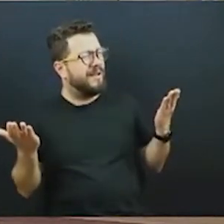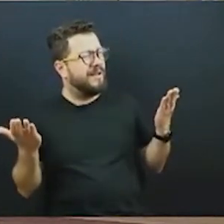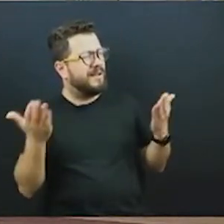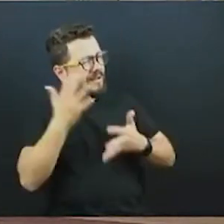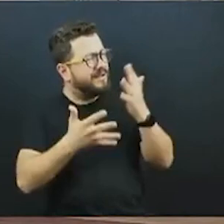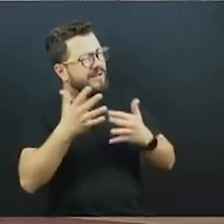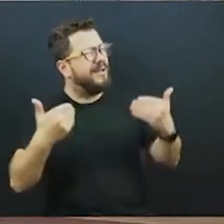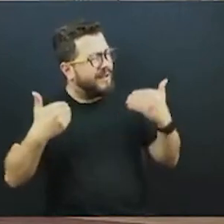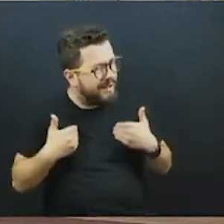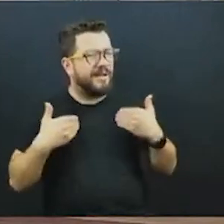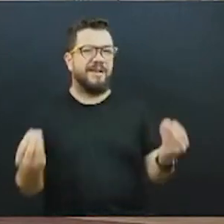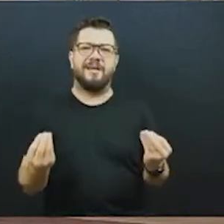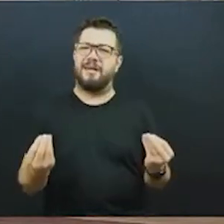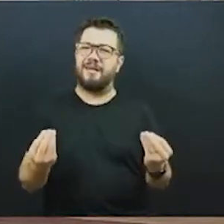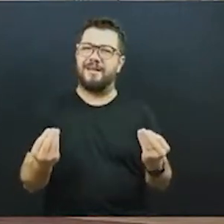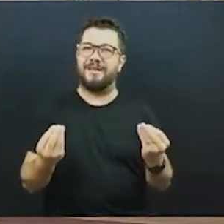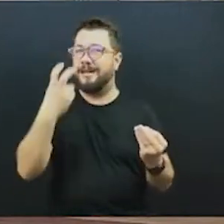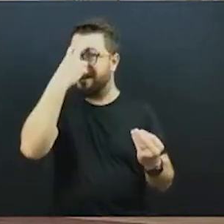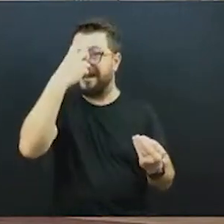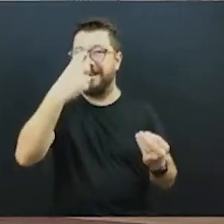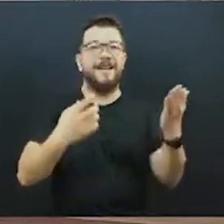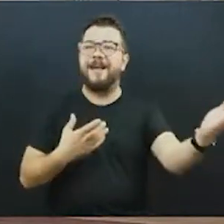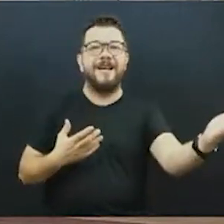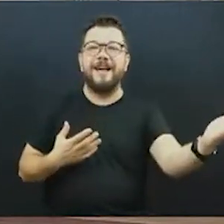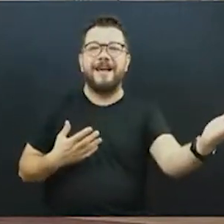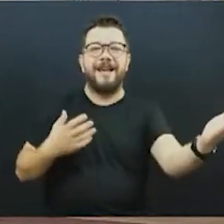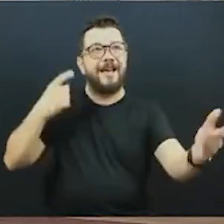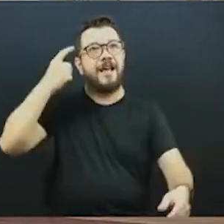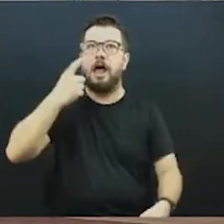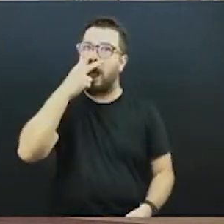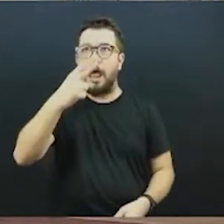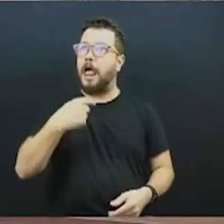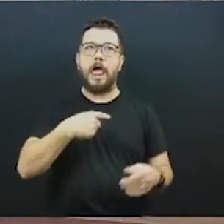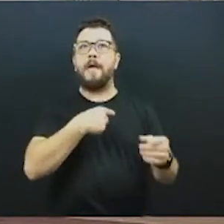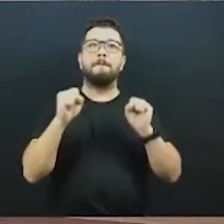não é possível que o vereador Rodrigo Reis ache que esse microfone é propriedade dele nesta casa.